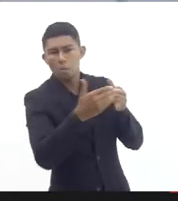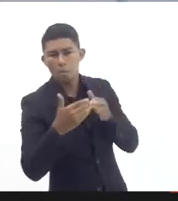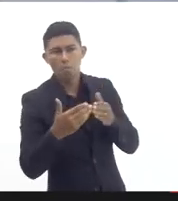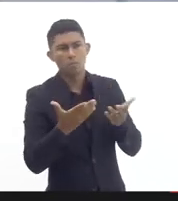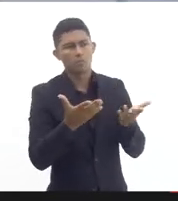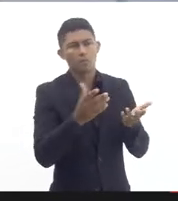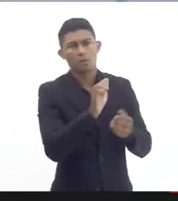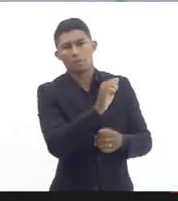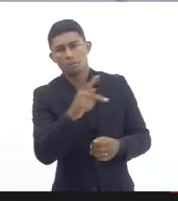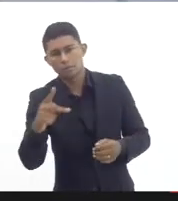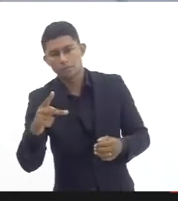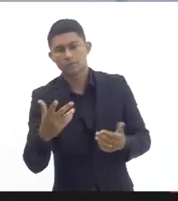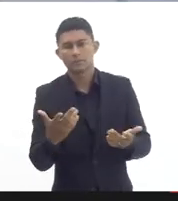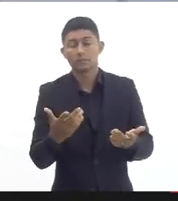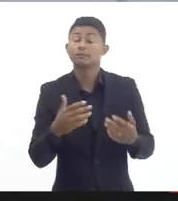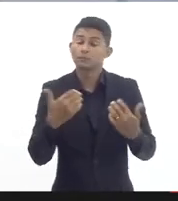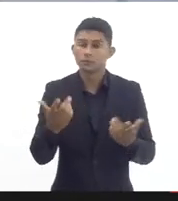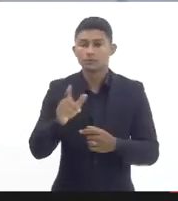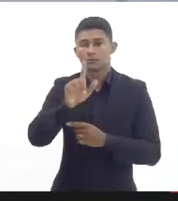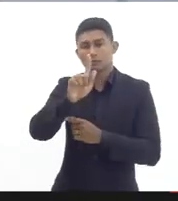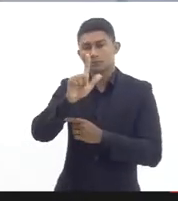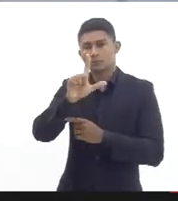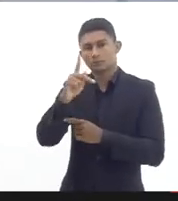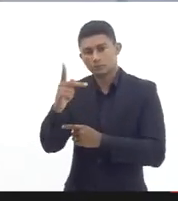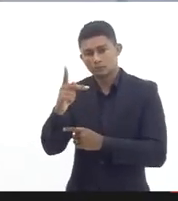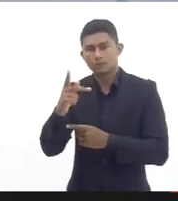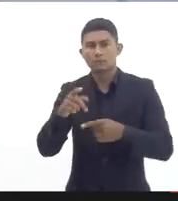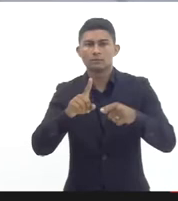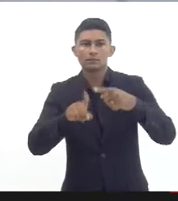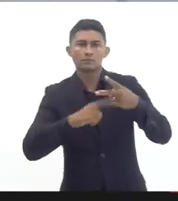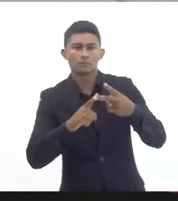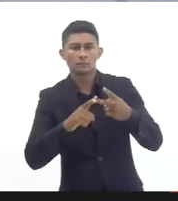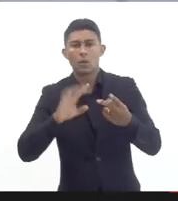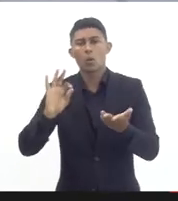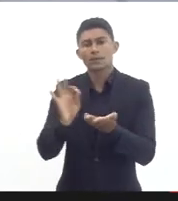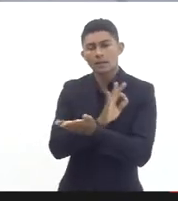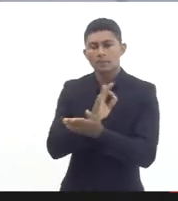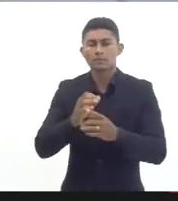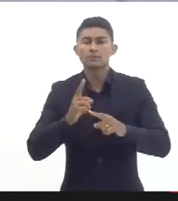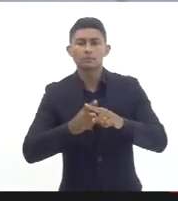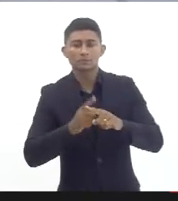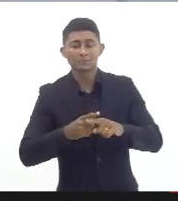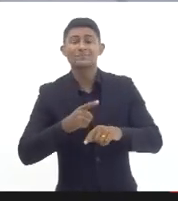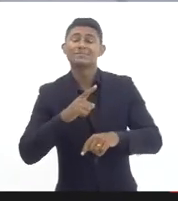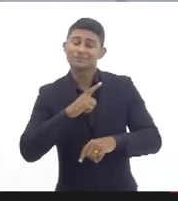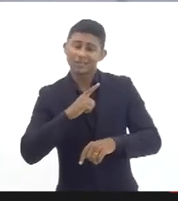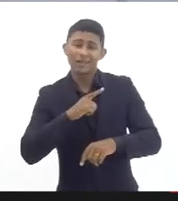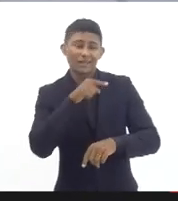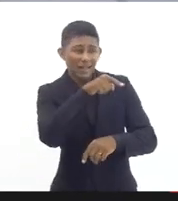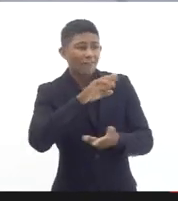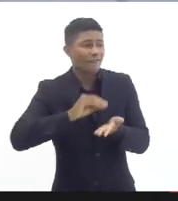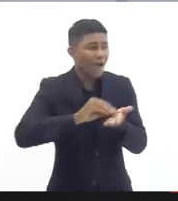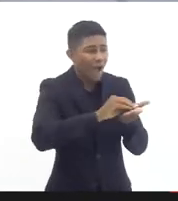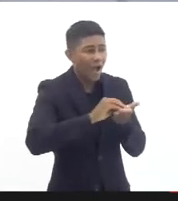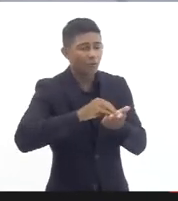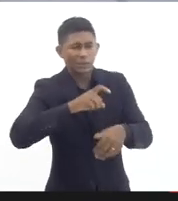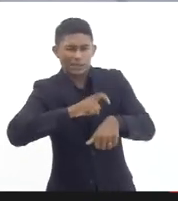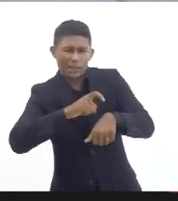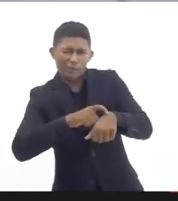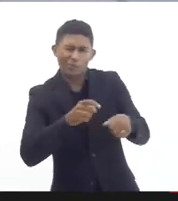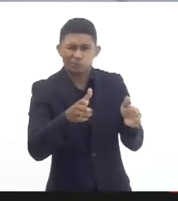RP e dos contratos elas também servem para atender as carências que são temporárias especialmente aquelas